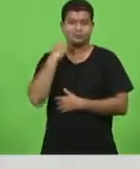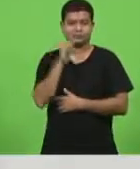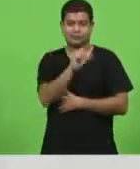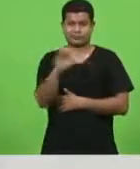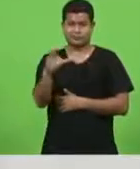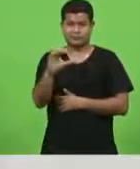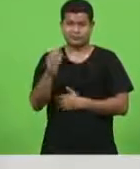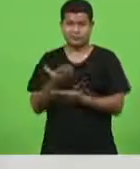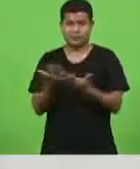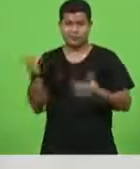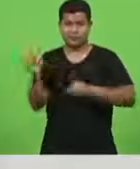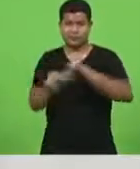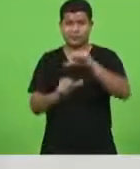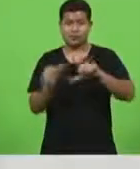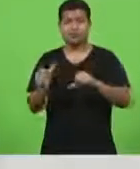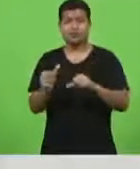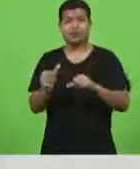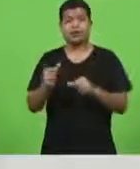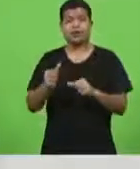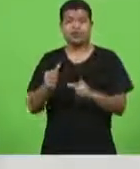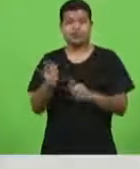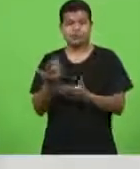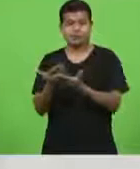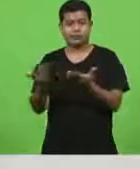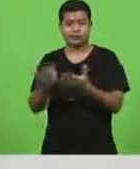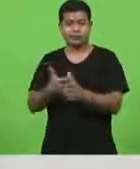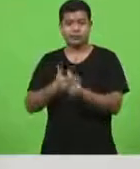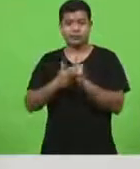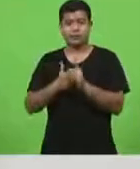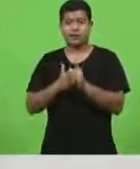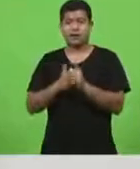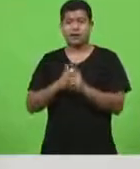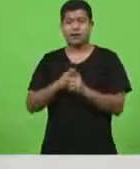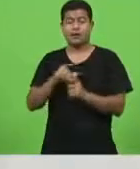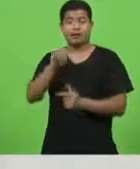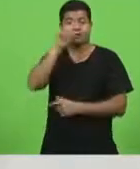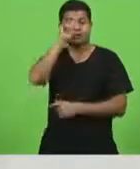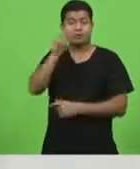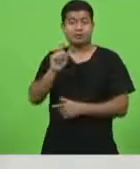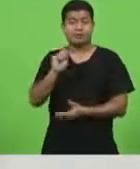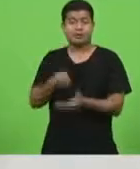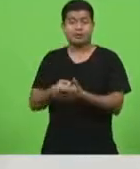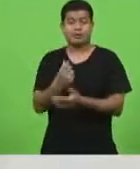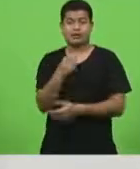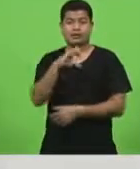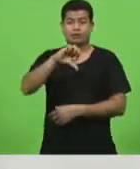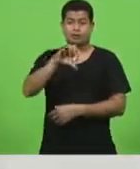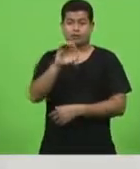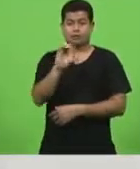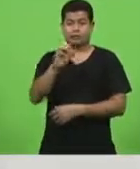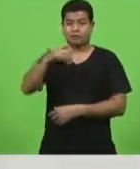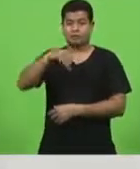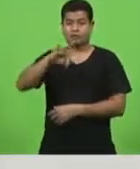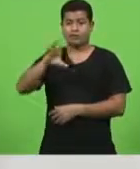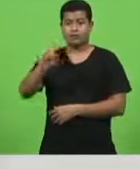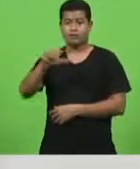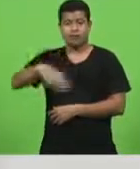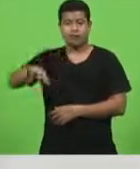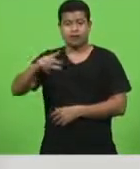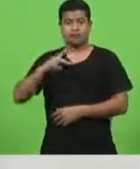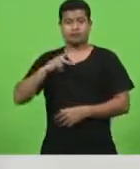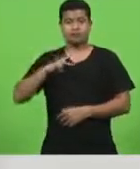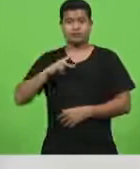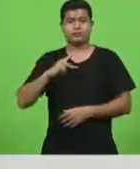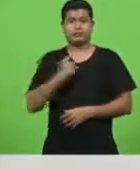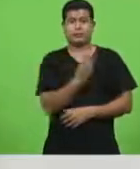dívidas na ordem de mais de 90 milhões de reais para o setor privado e 30 milhões de reais para